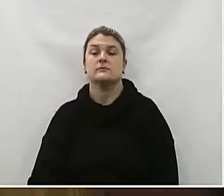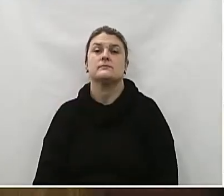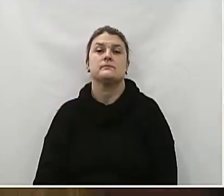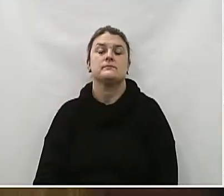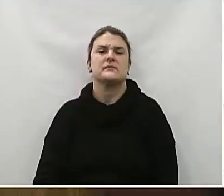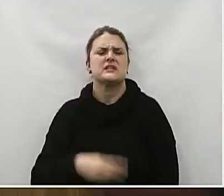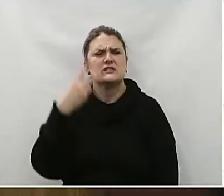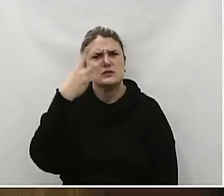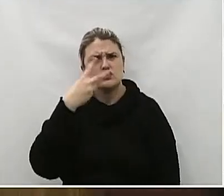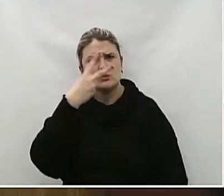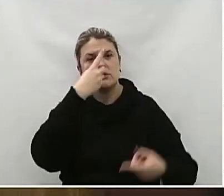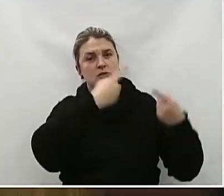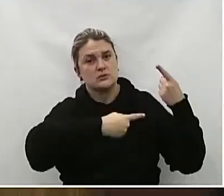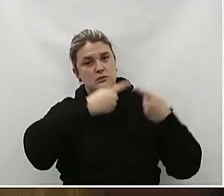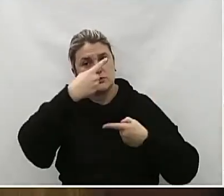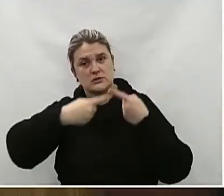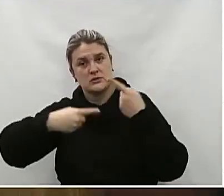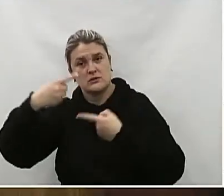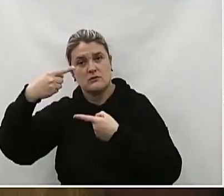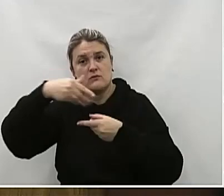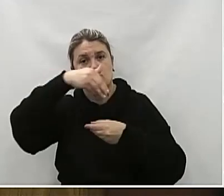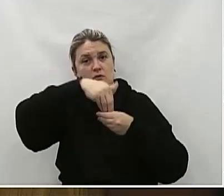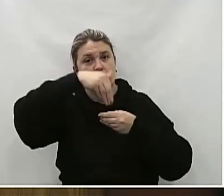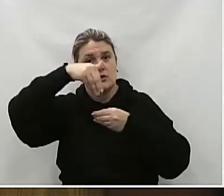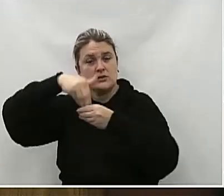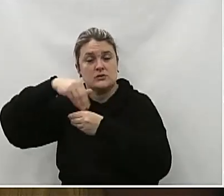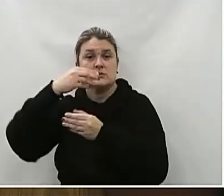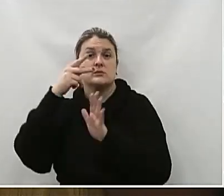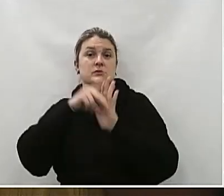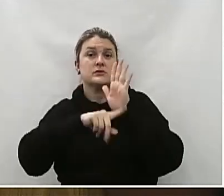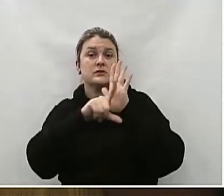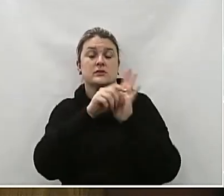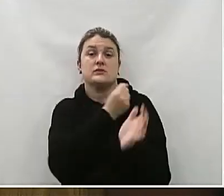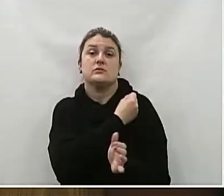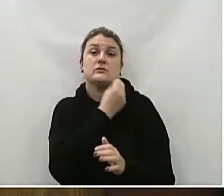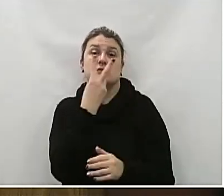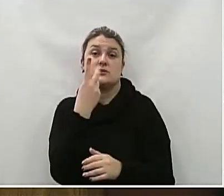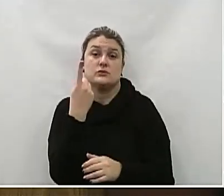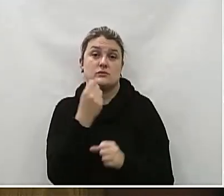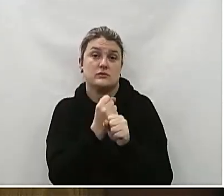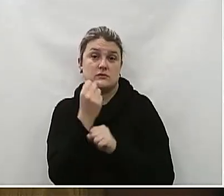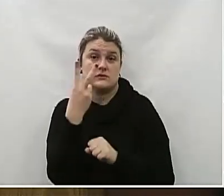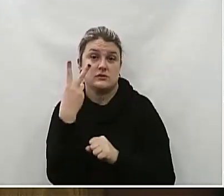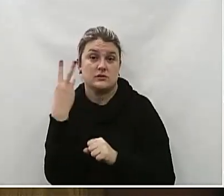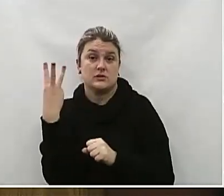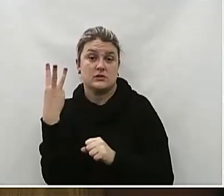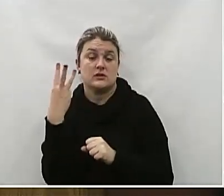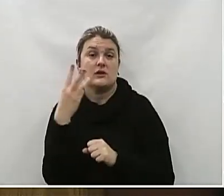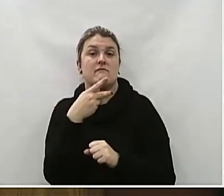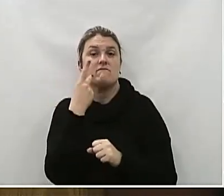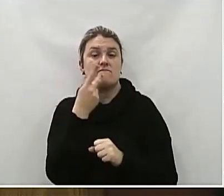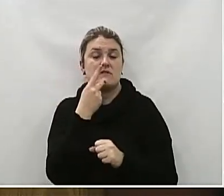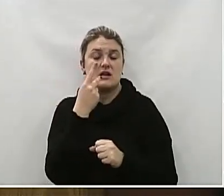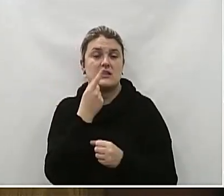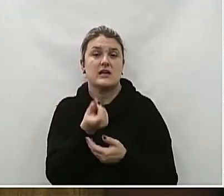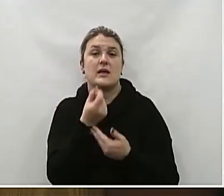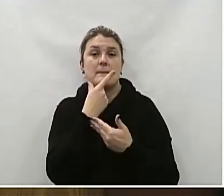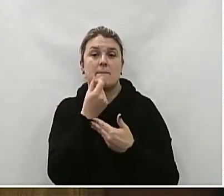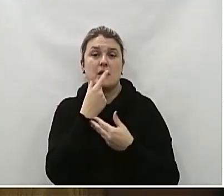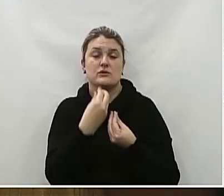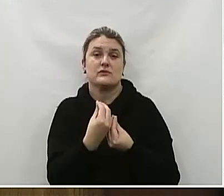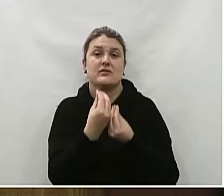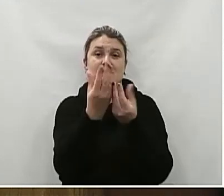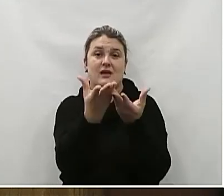Votação única Do projeto de lei ordinária Número 21 de 2023 Que institui o programa Medicamentos em casa